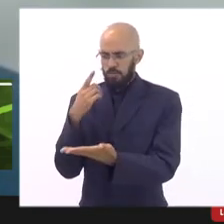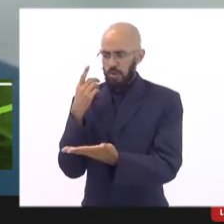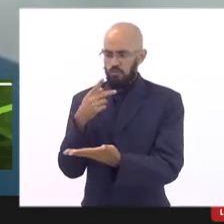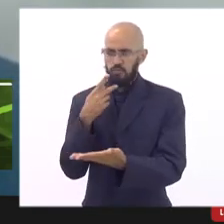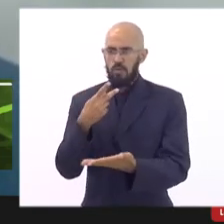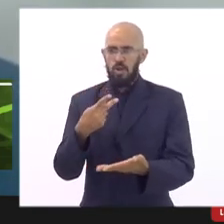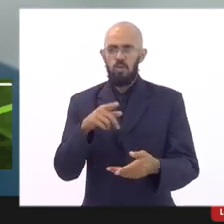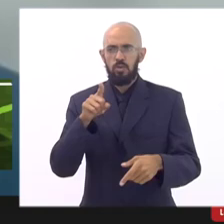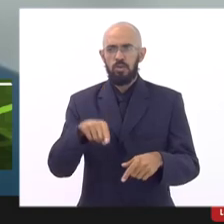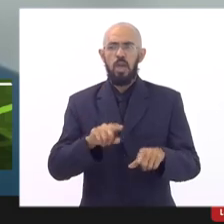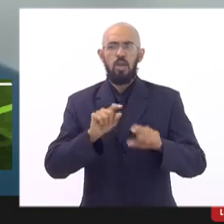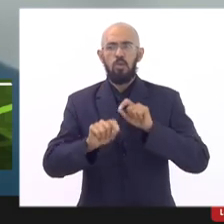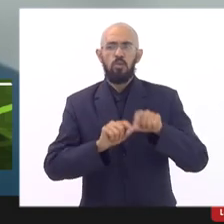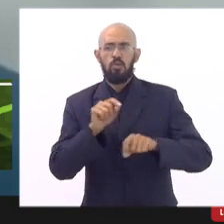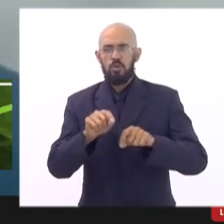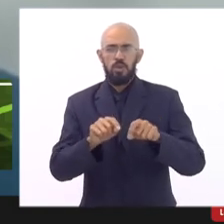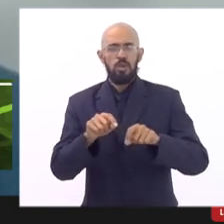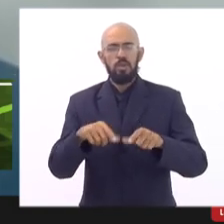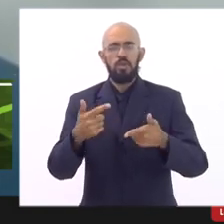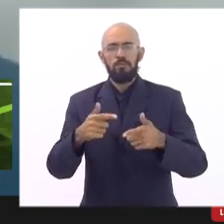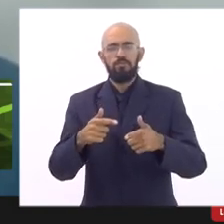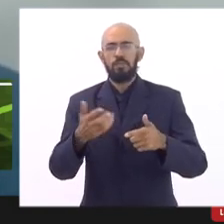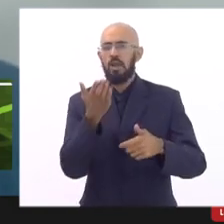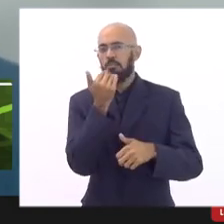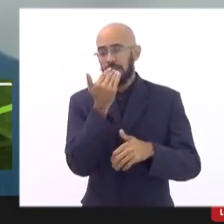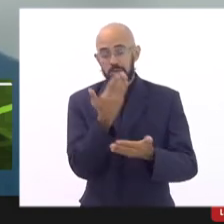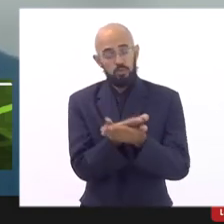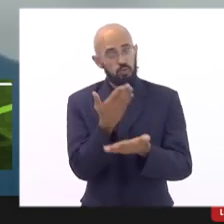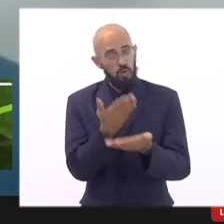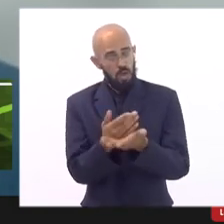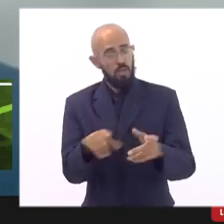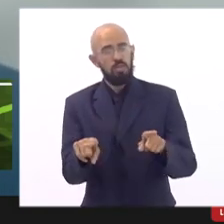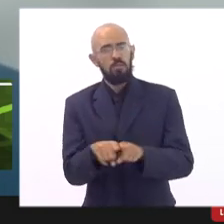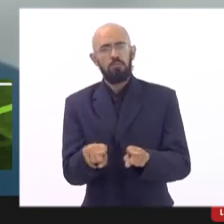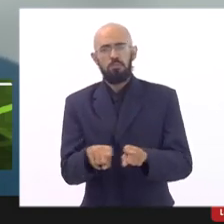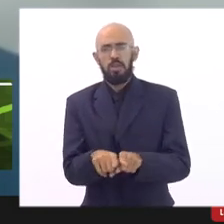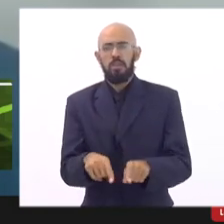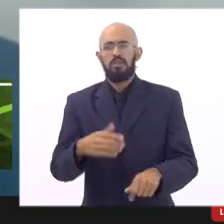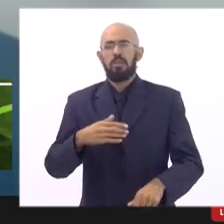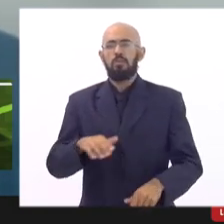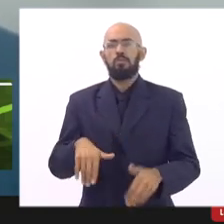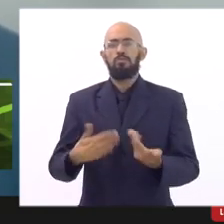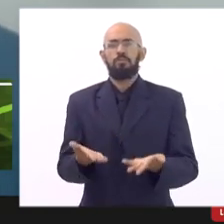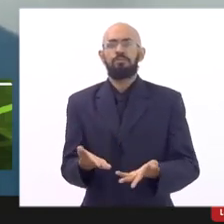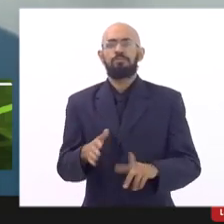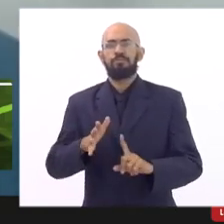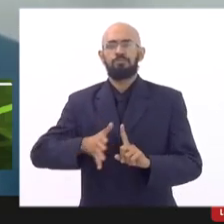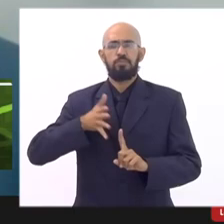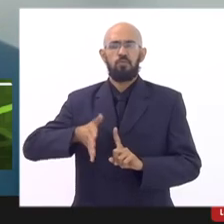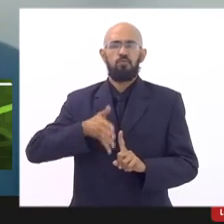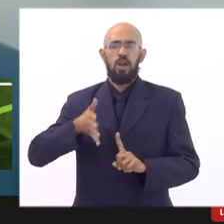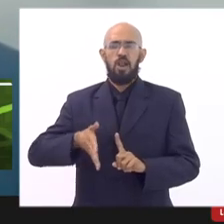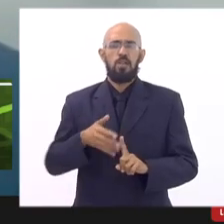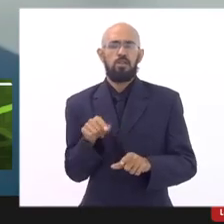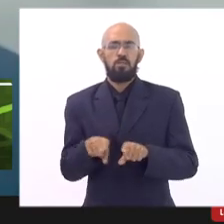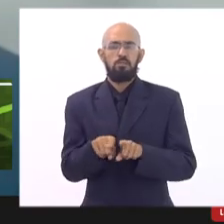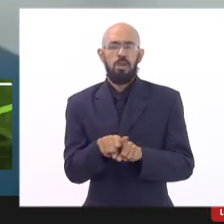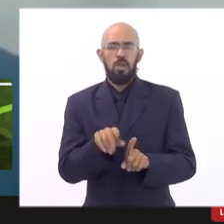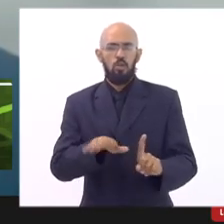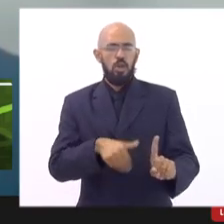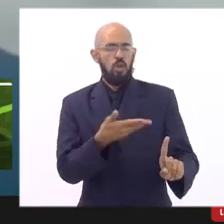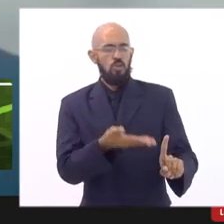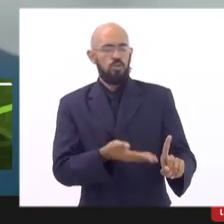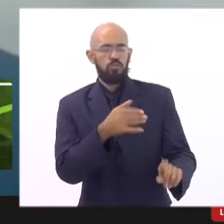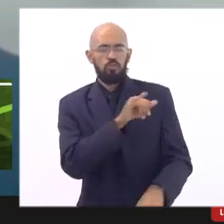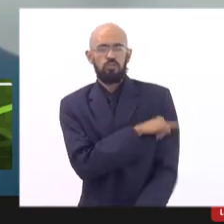questão da alimentação escolar e aí inicio minha fala já reconhecendo que o estado do Rio de Janeiro falha